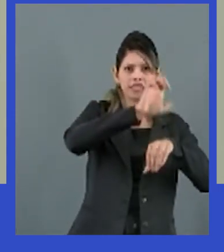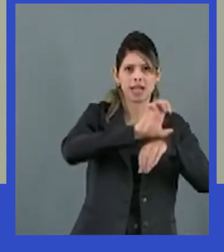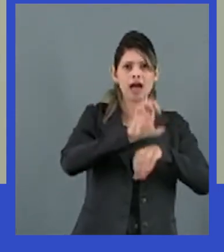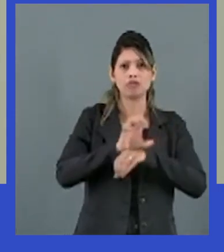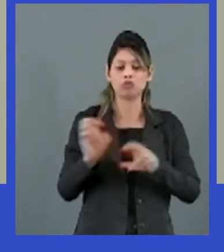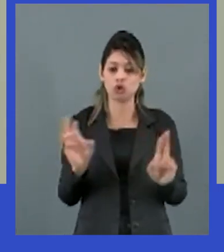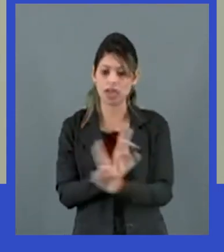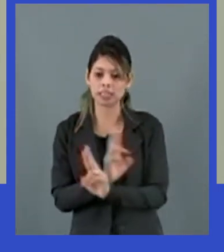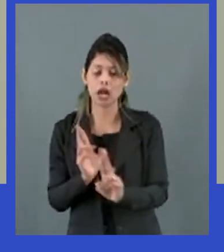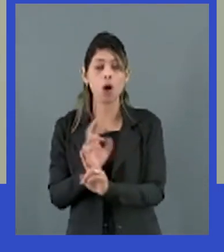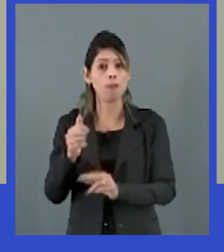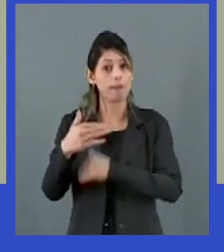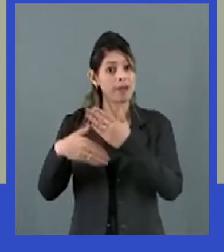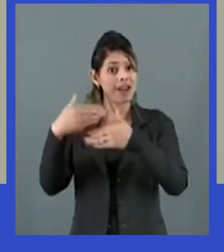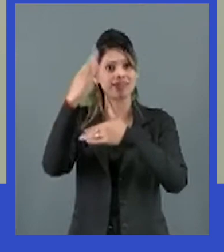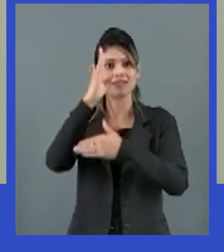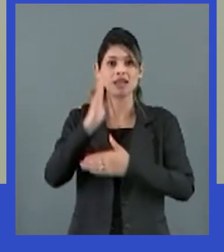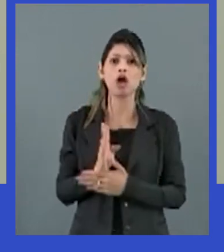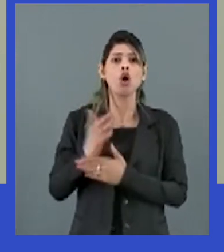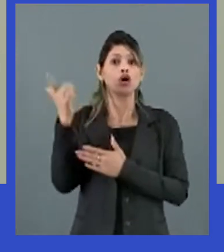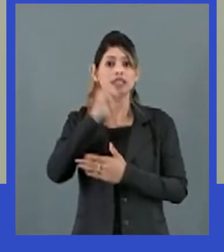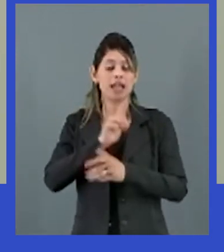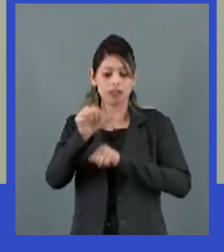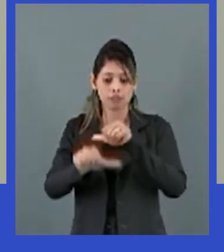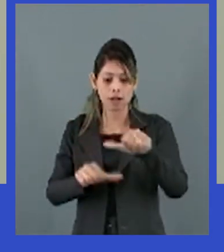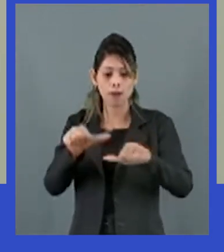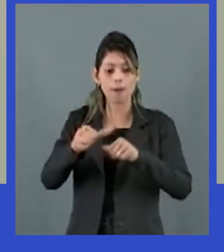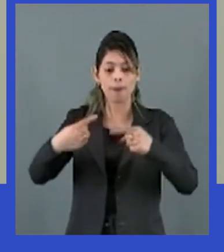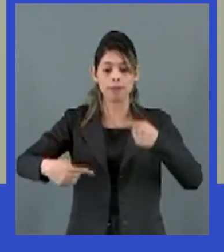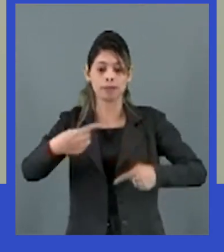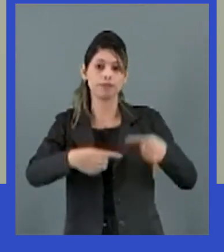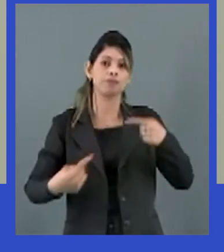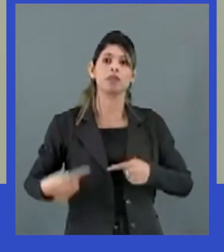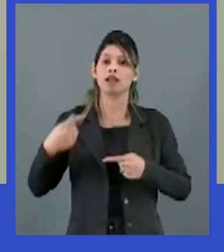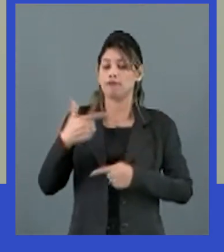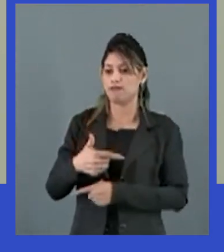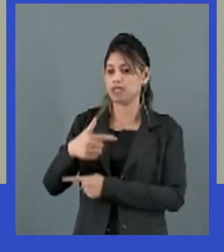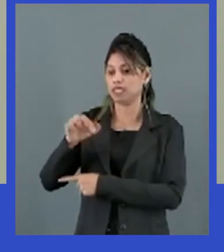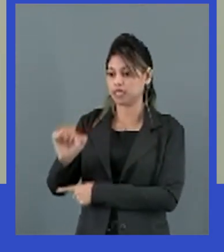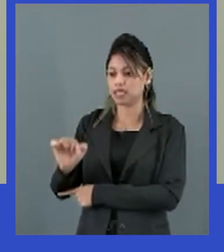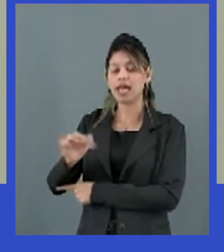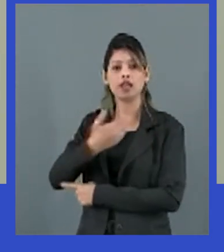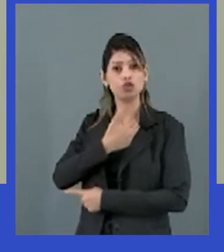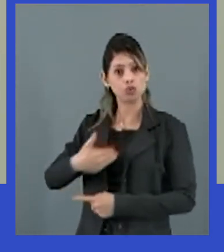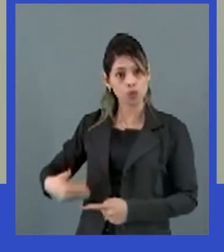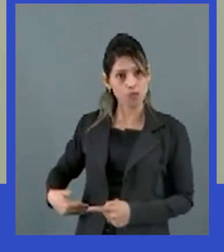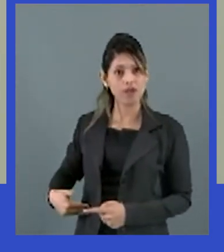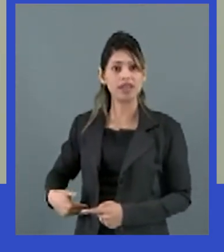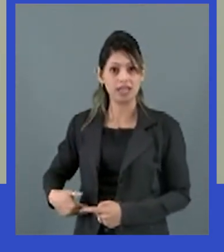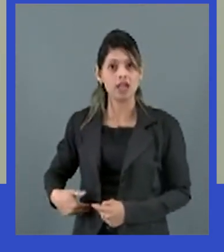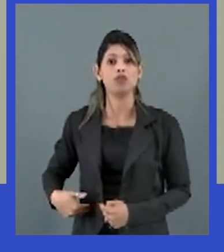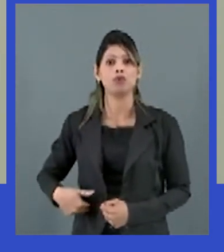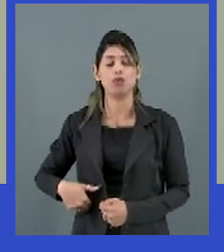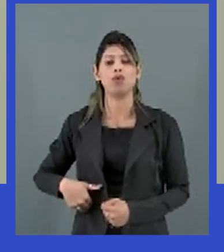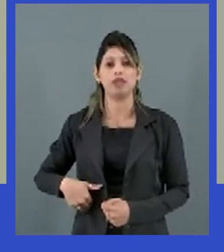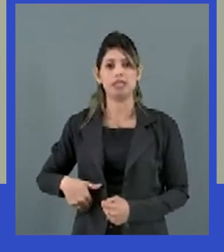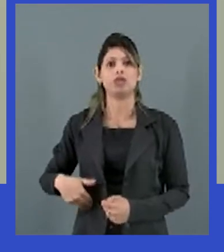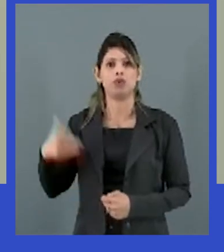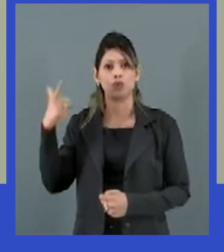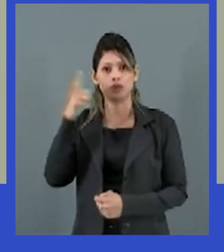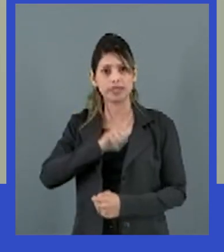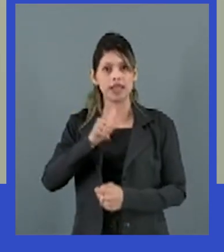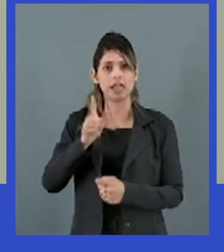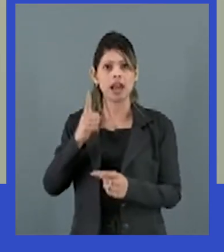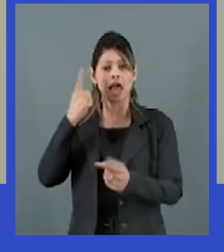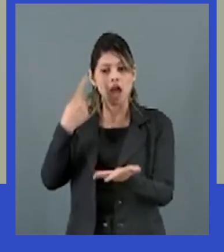a ideia é transformar isso numa grande política, onde os 27 governadores desse país e governadoras possam assinar um